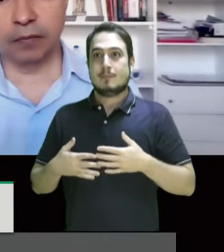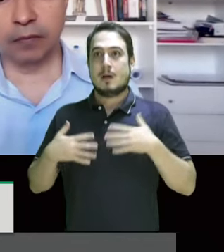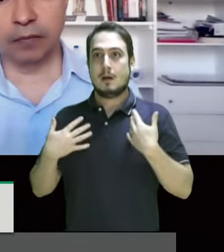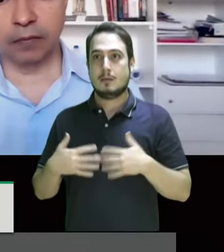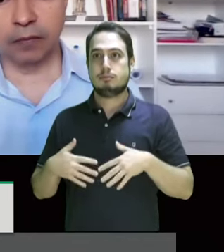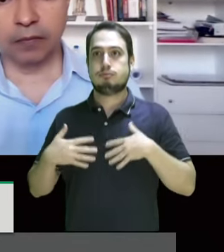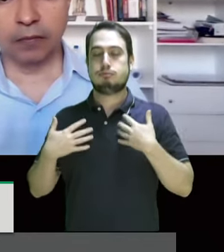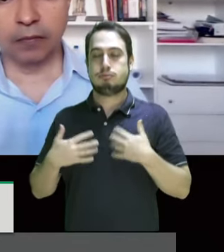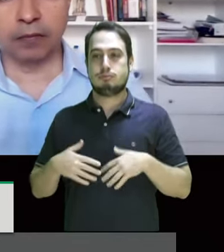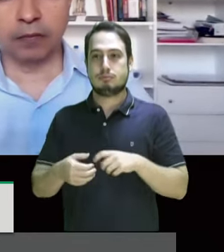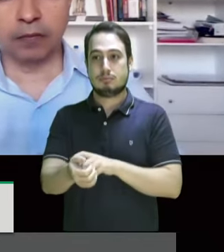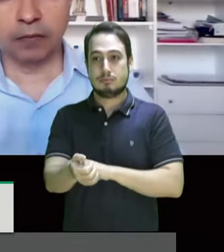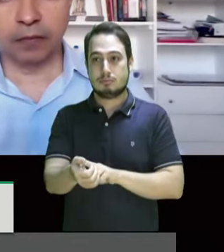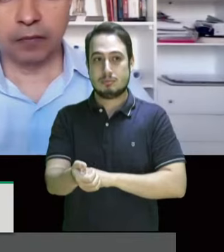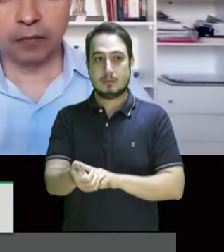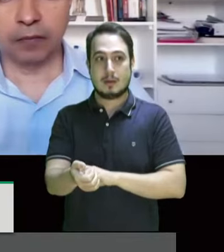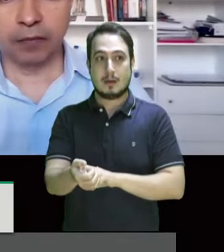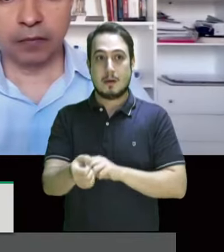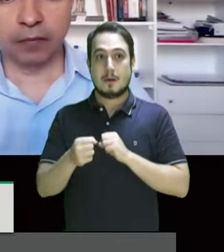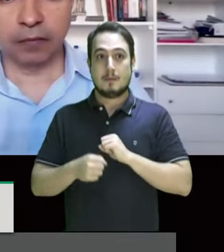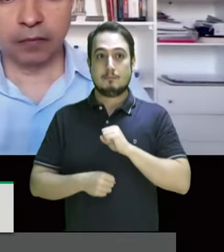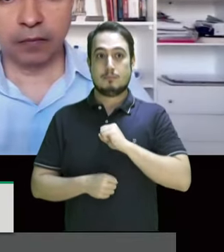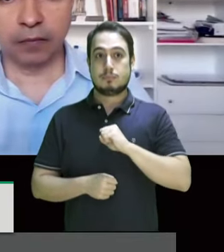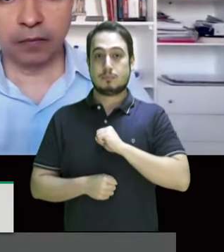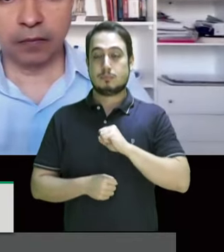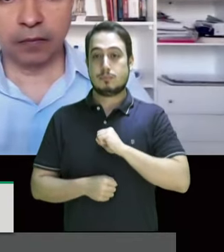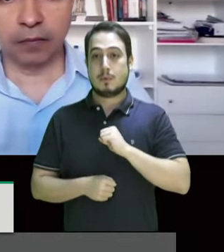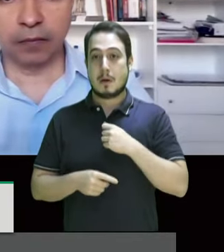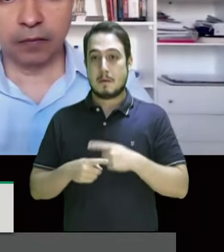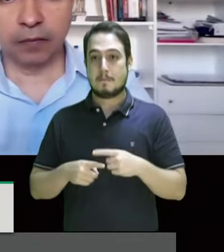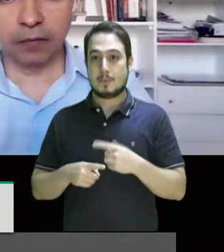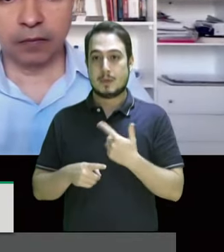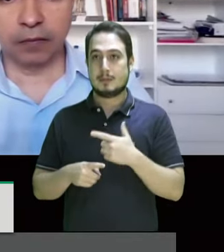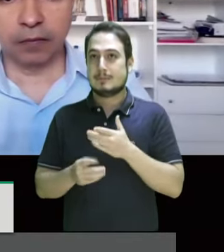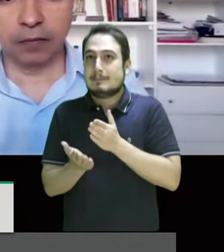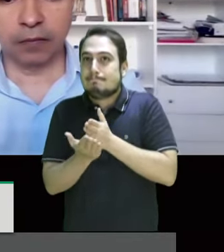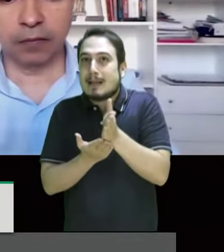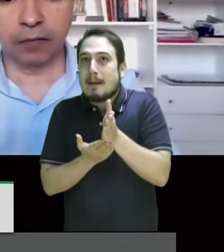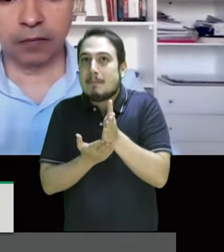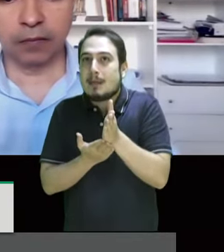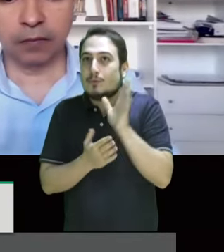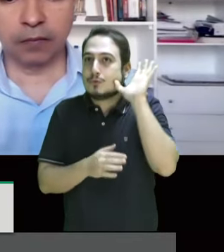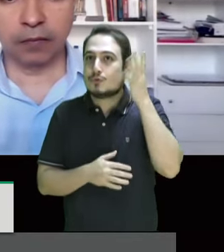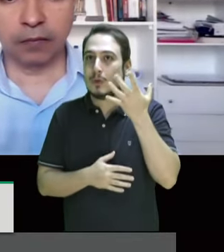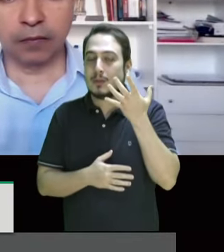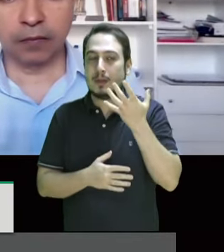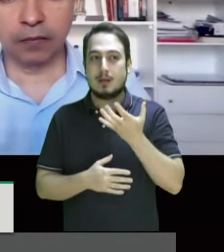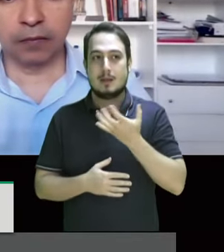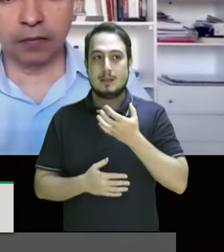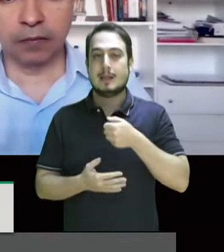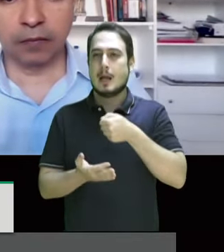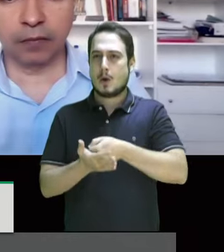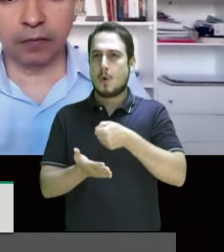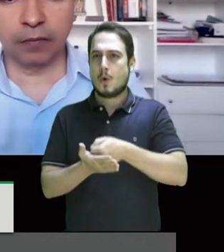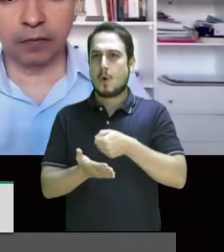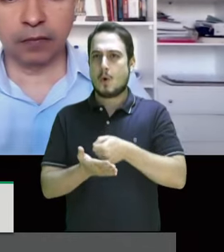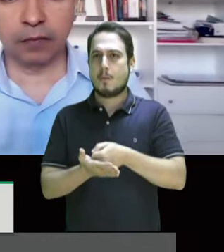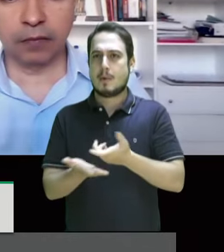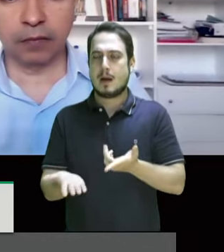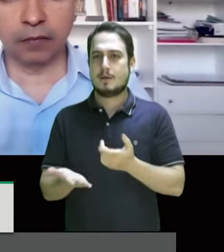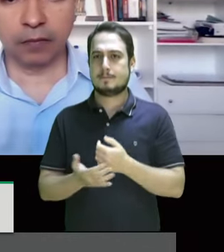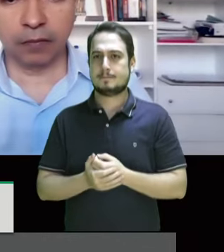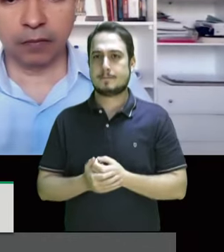e posso até infartar porque não tem horizonte de solução eu queria cobrar deputado Bira Pindaré